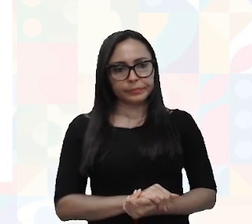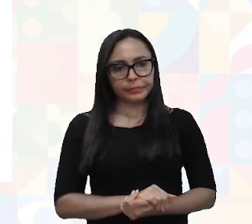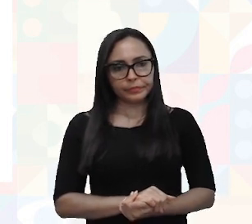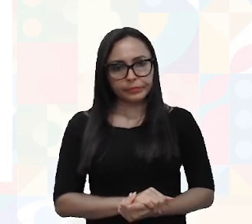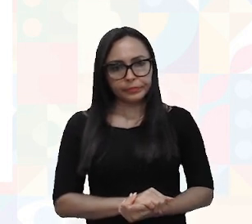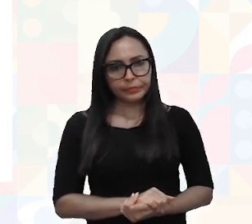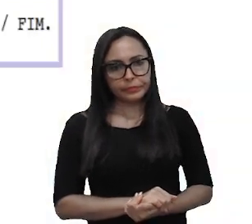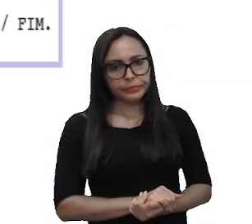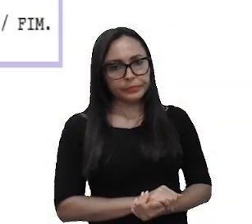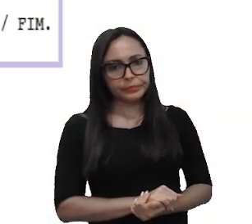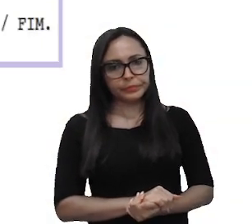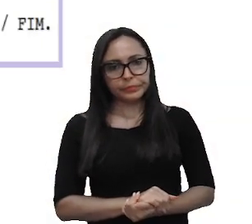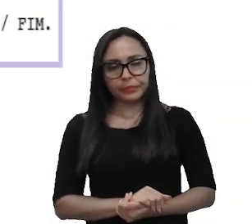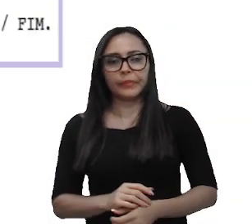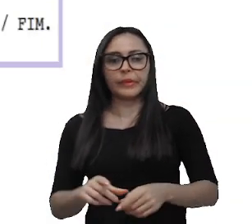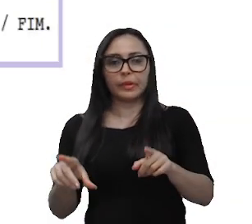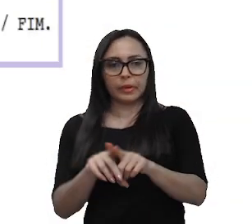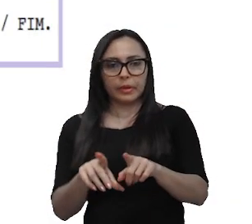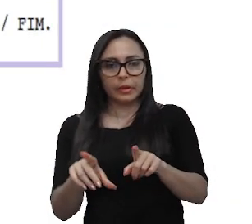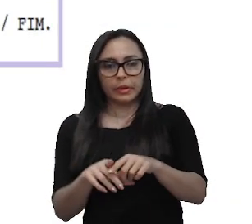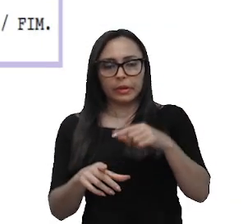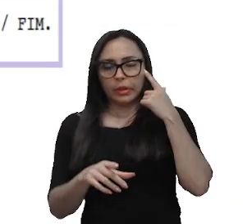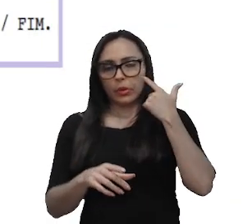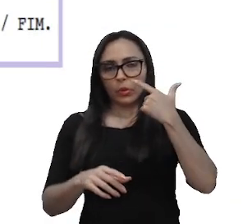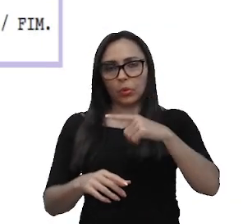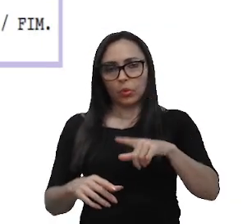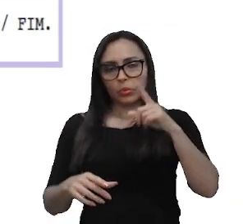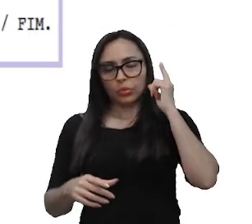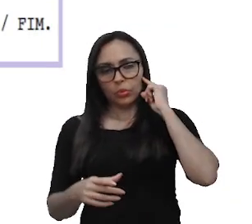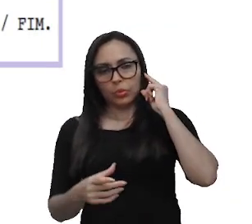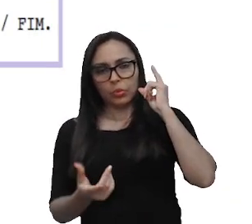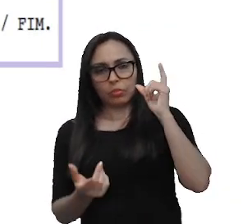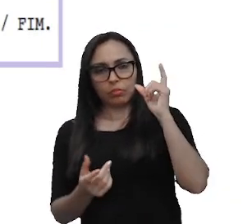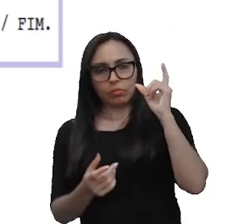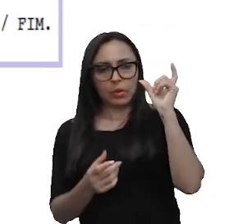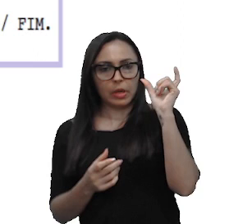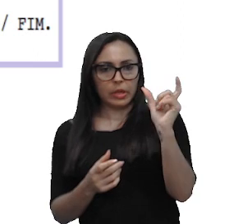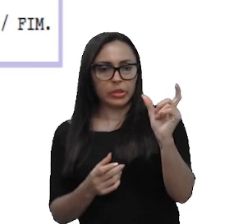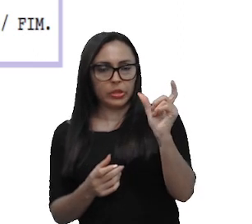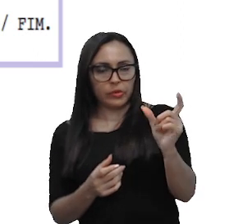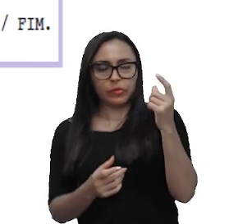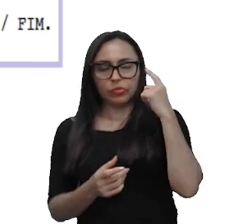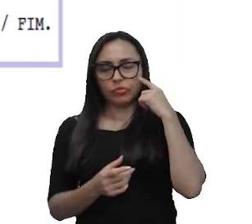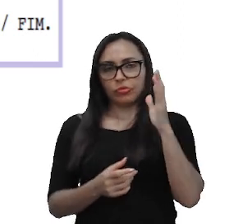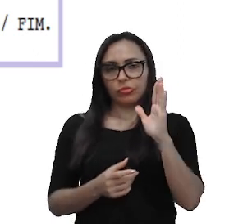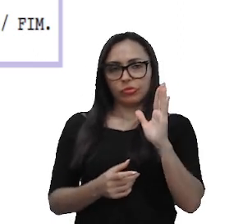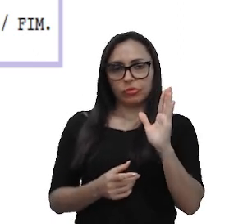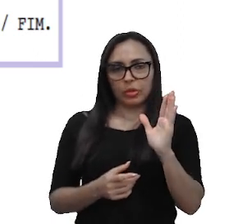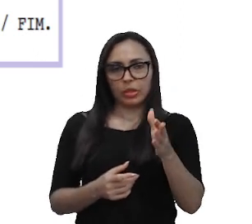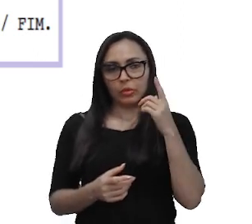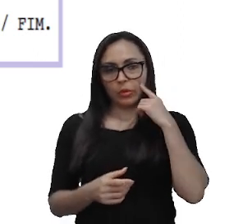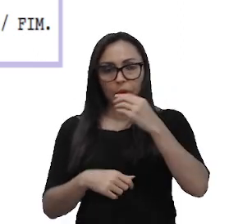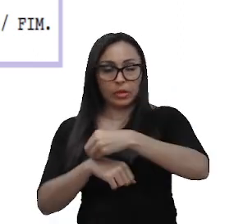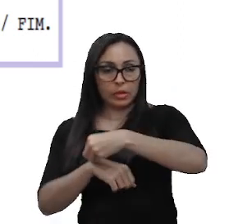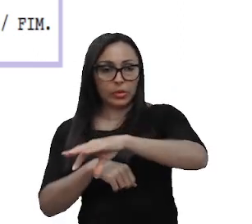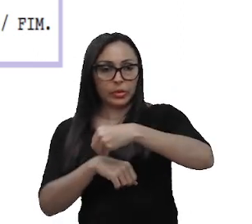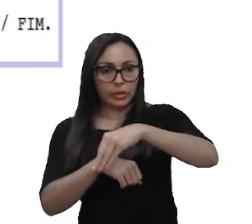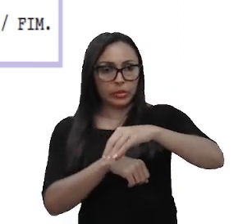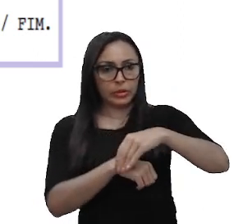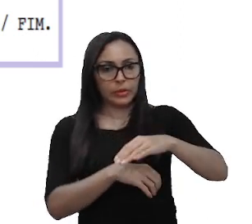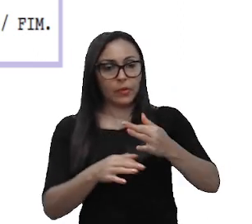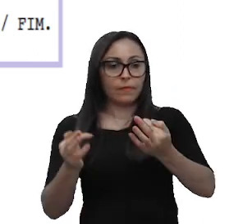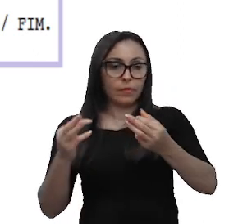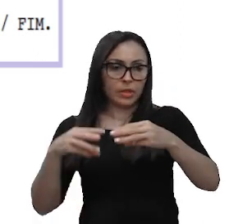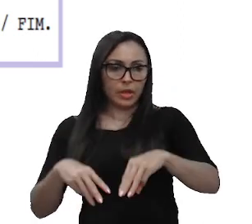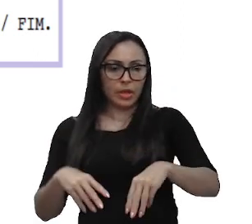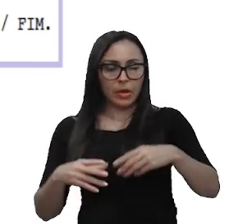Aí, ó, também, eu trouxe outro arquivo de Master Cenes, aí, já, na indicação dos arquivos, os créditos finais, né,